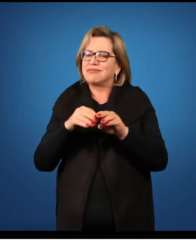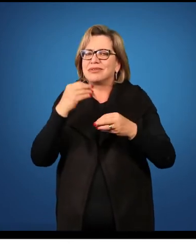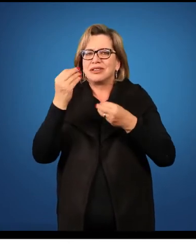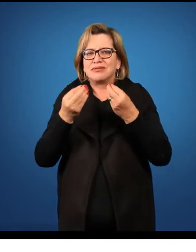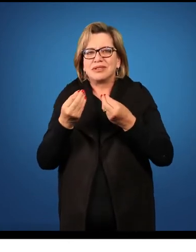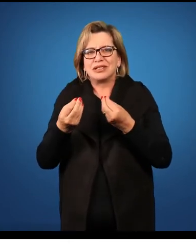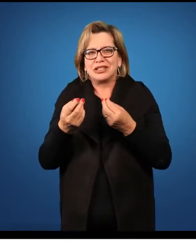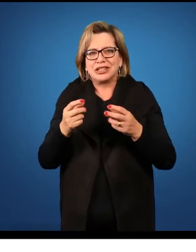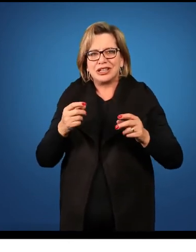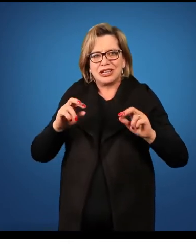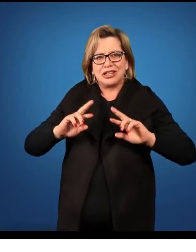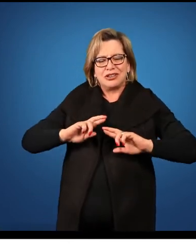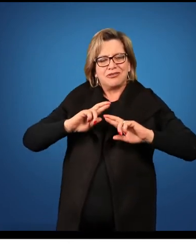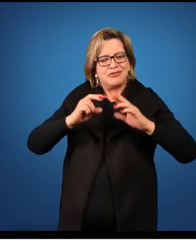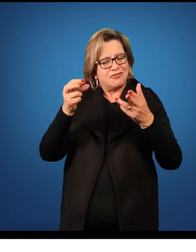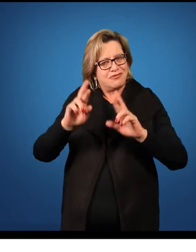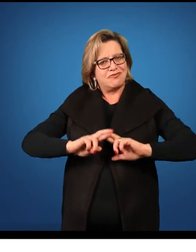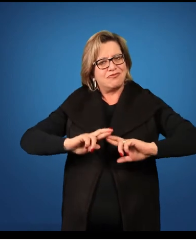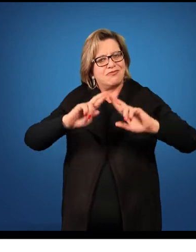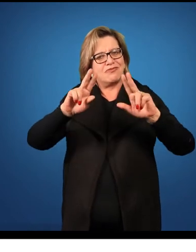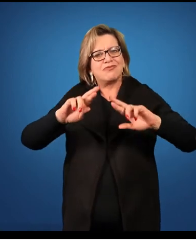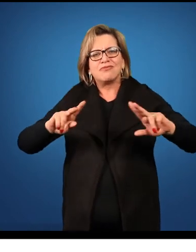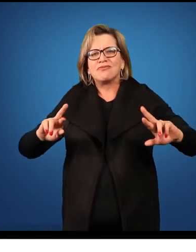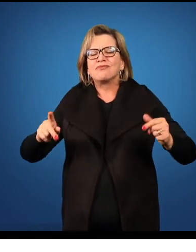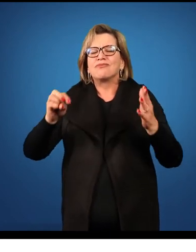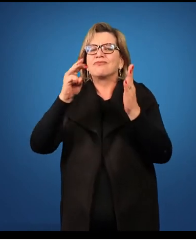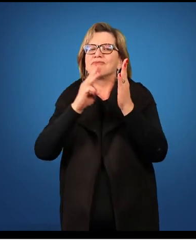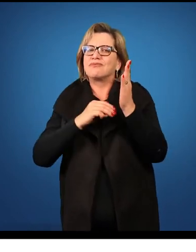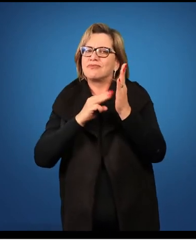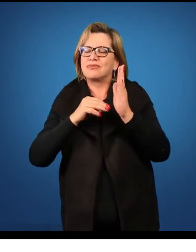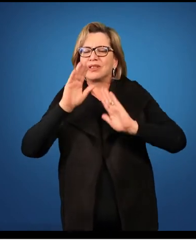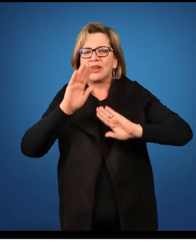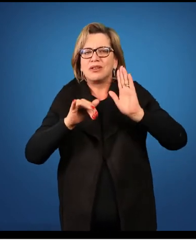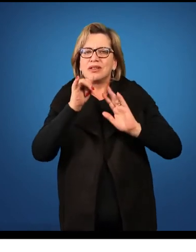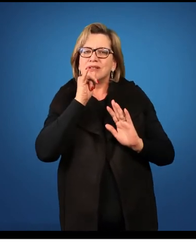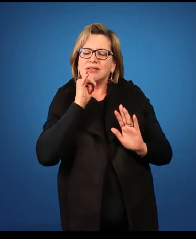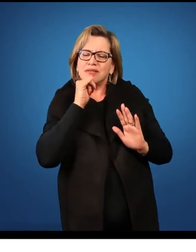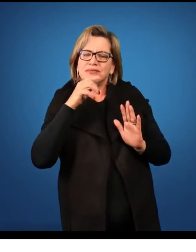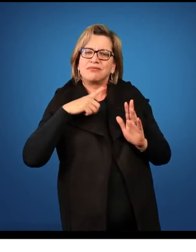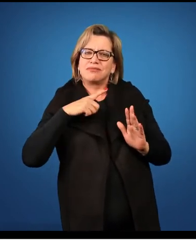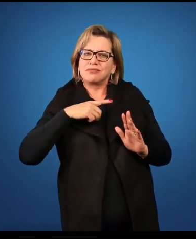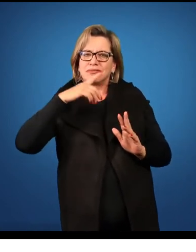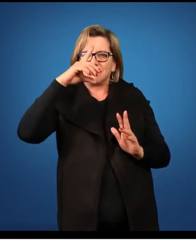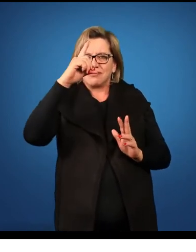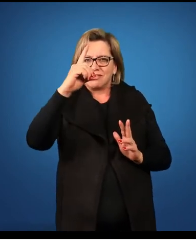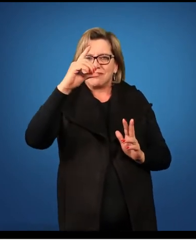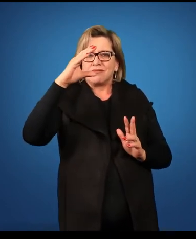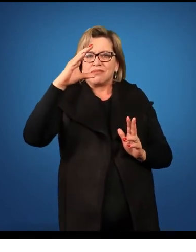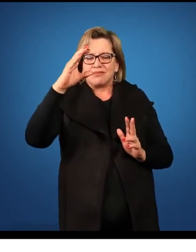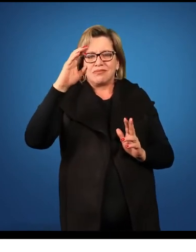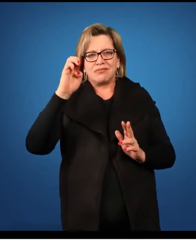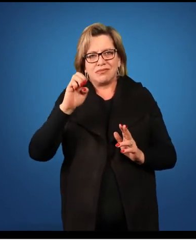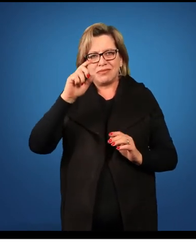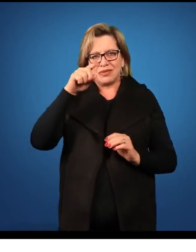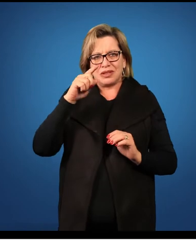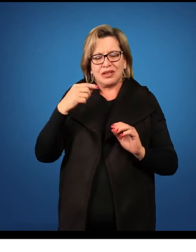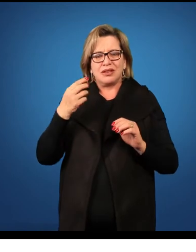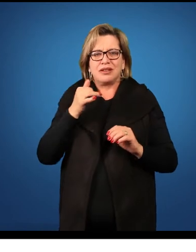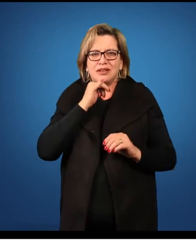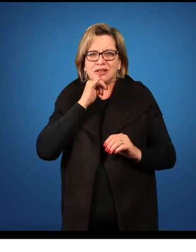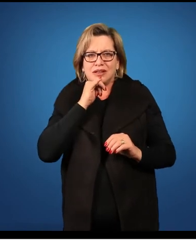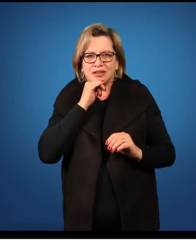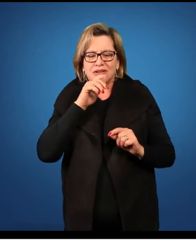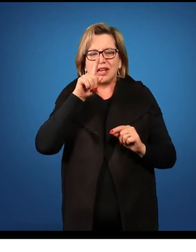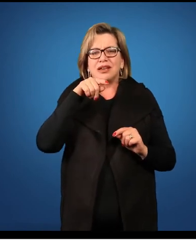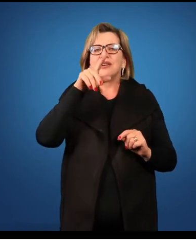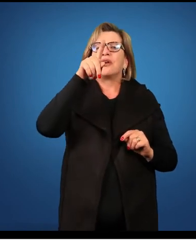e diversas abordagens metodológicas. Então, alguns exemplos que as diretrizes nos trazem de abordagens metodológicas, é, por exemplo, a abordagem